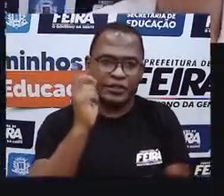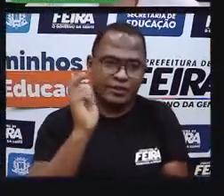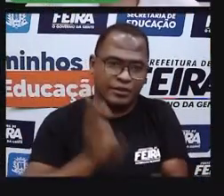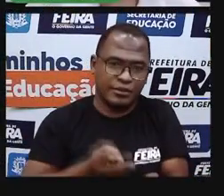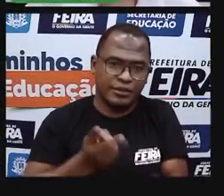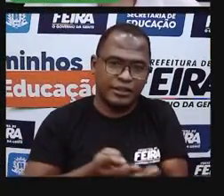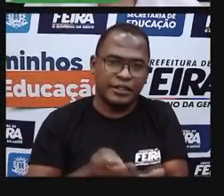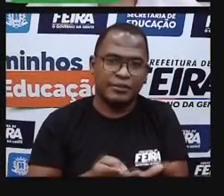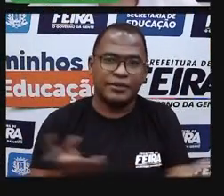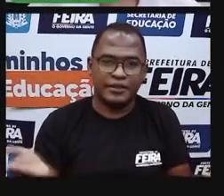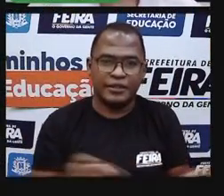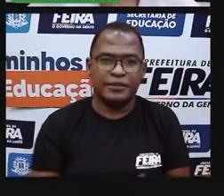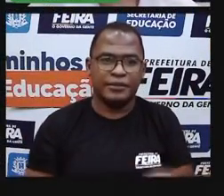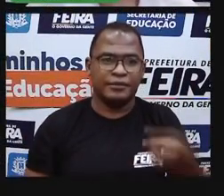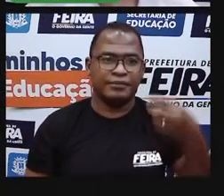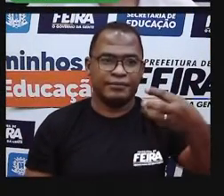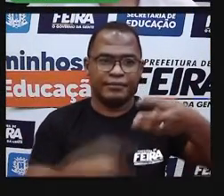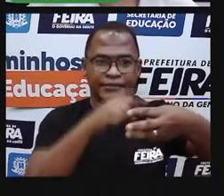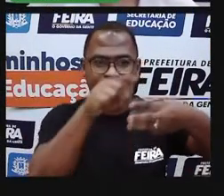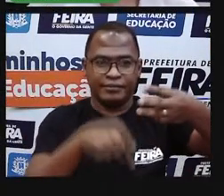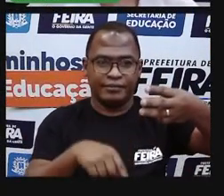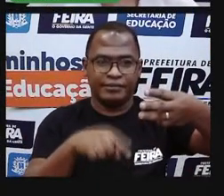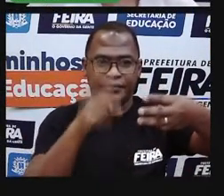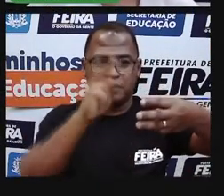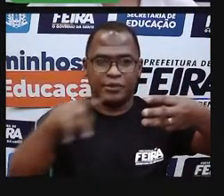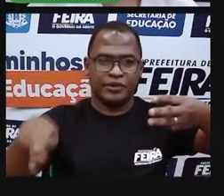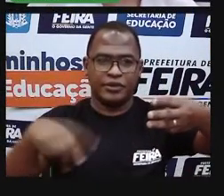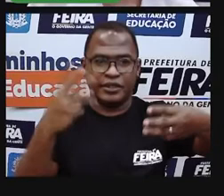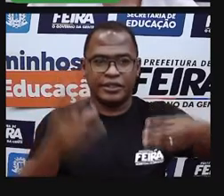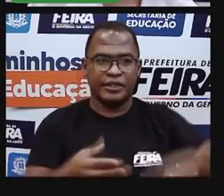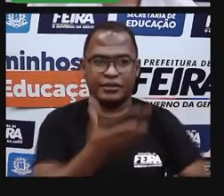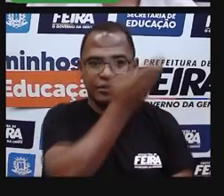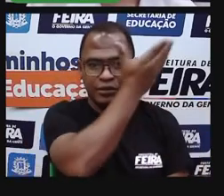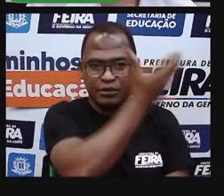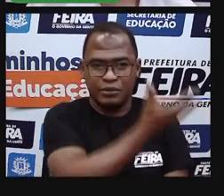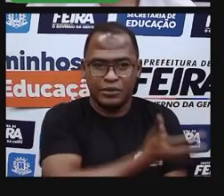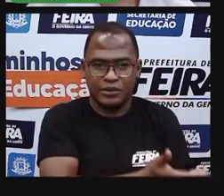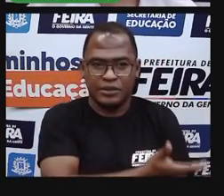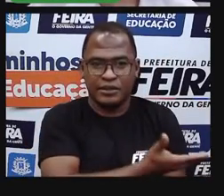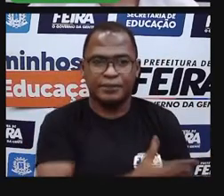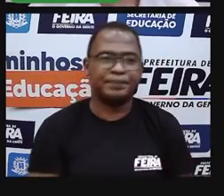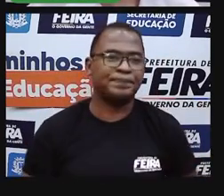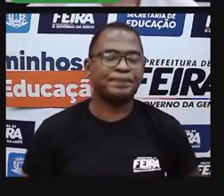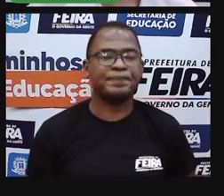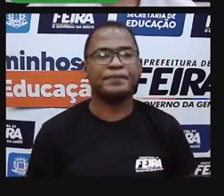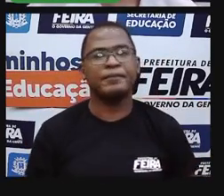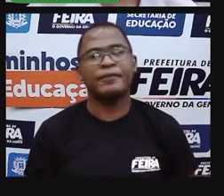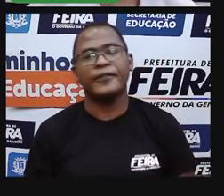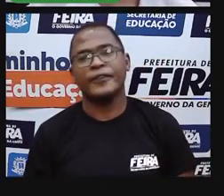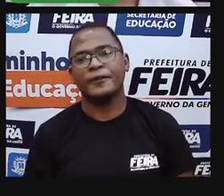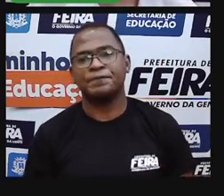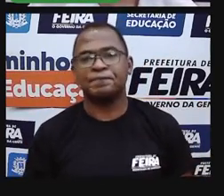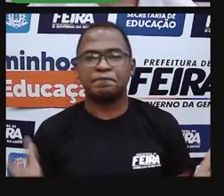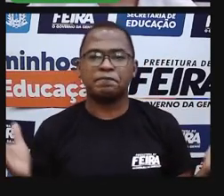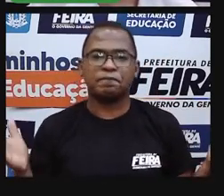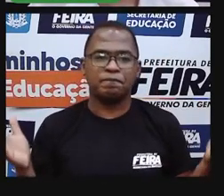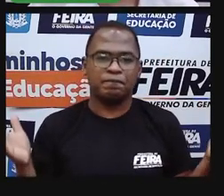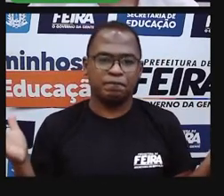professoras Clésia, Silvana e Euzinha aqui. Vamos falar um pouquinho sobre